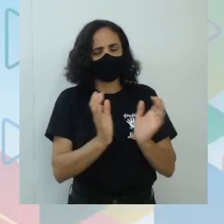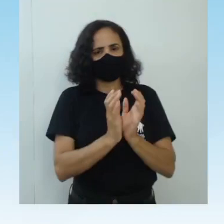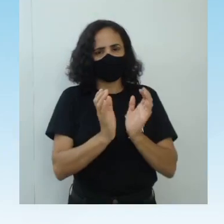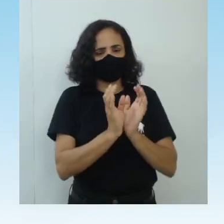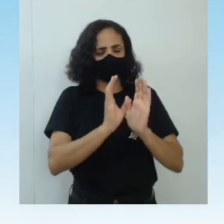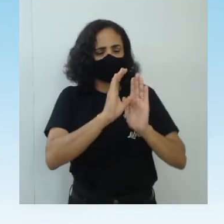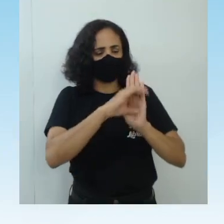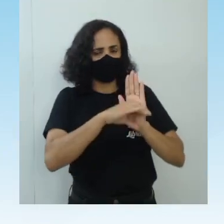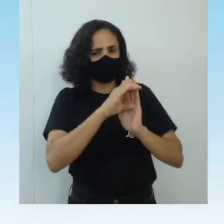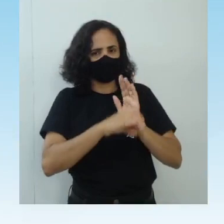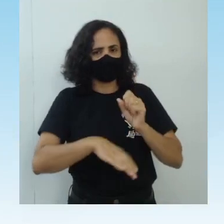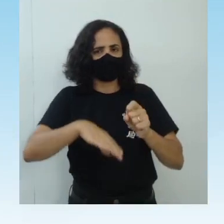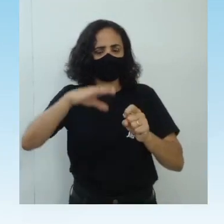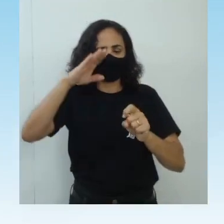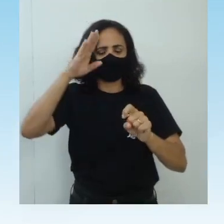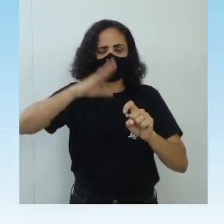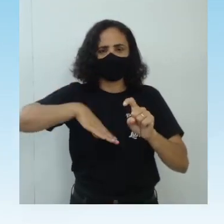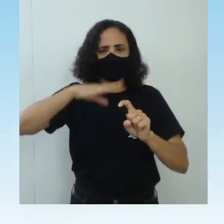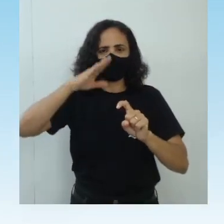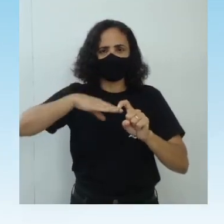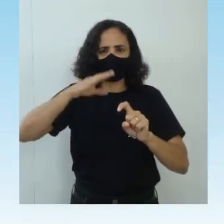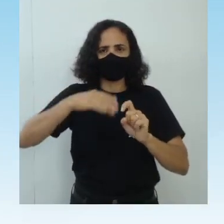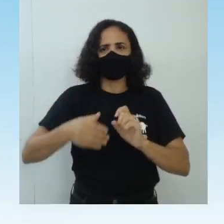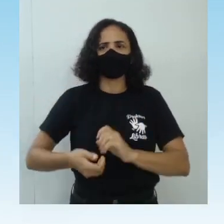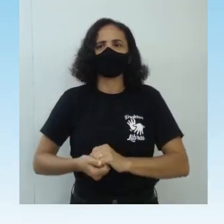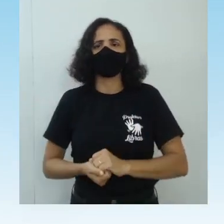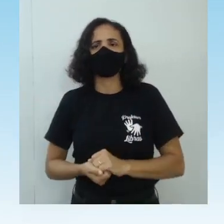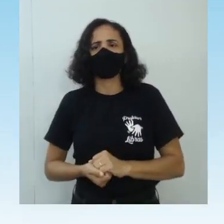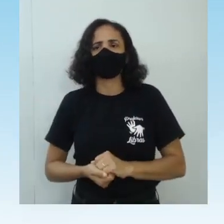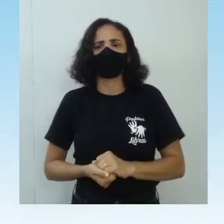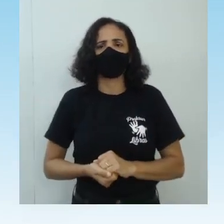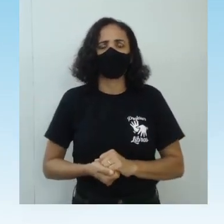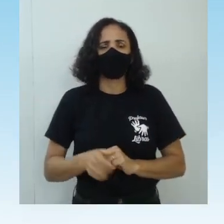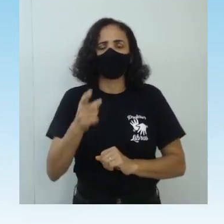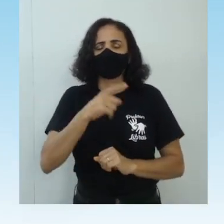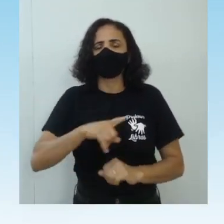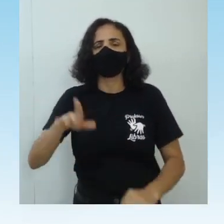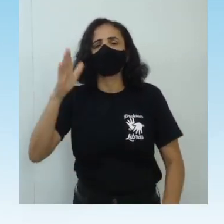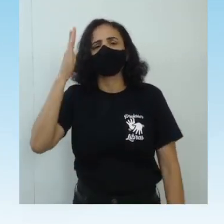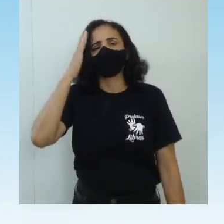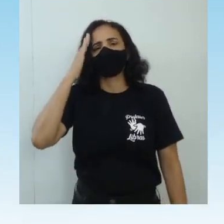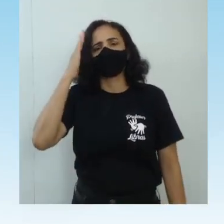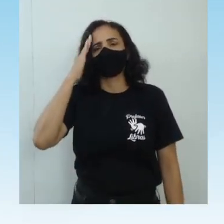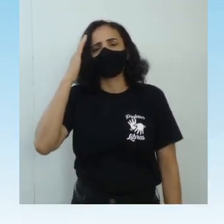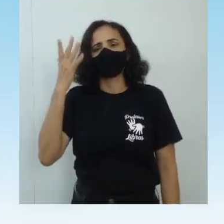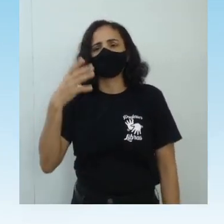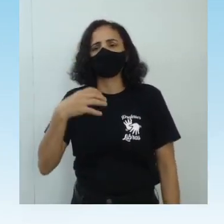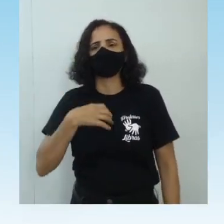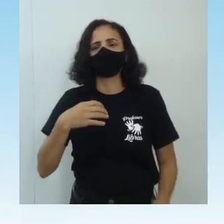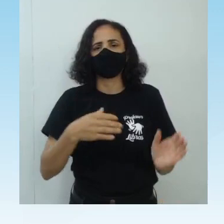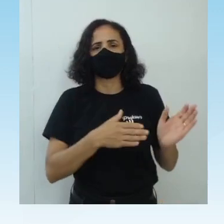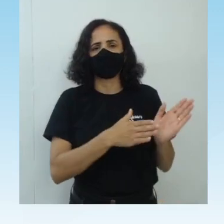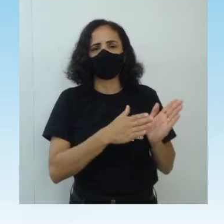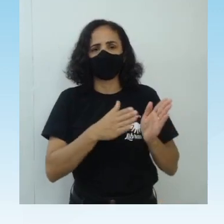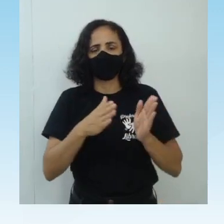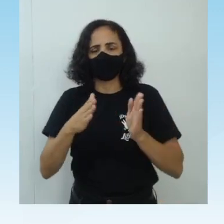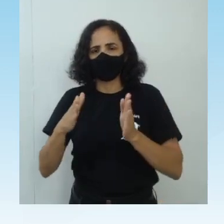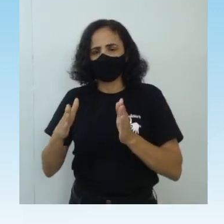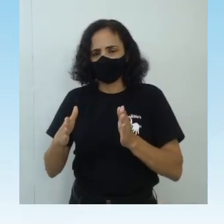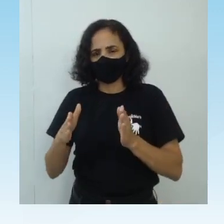mitológico, tá bom? Agora, para que a gente possa compreender melhor, para que a gente possa entender melhor,